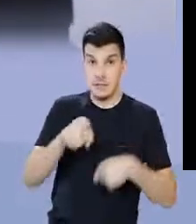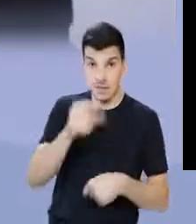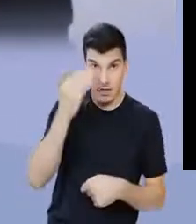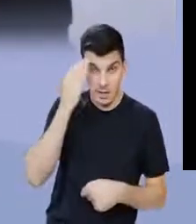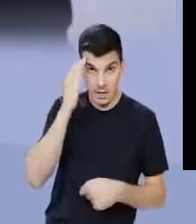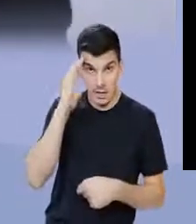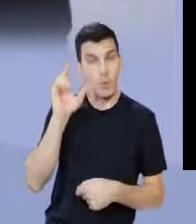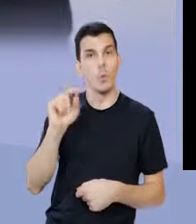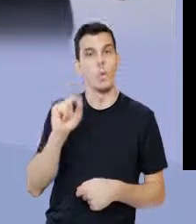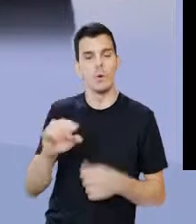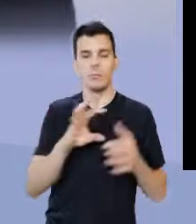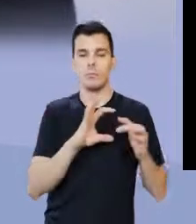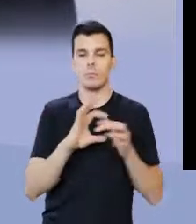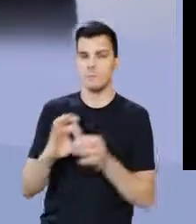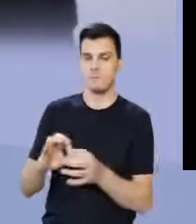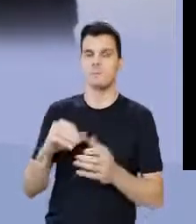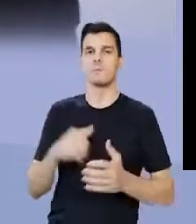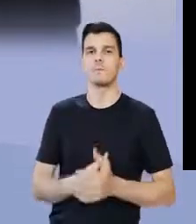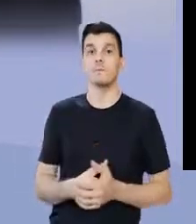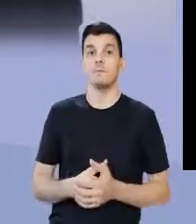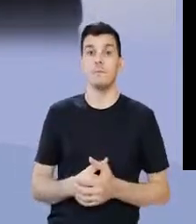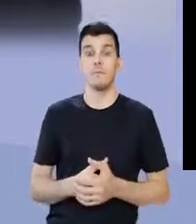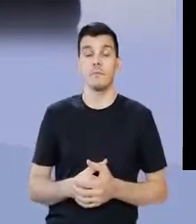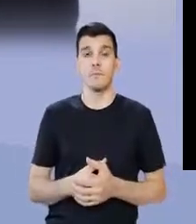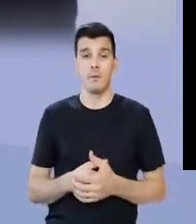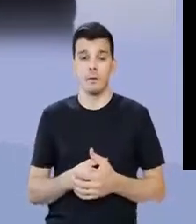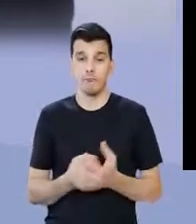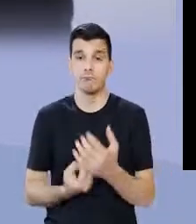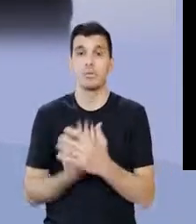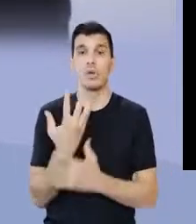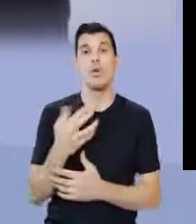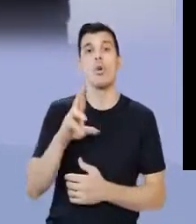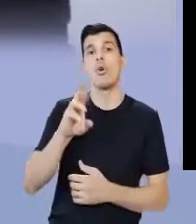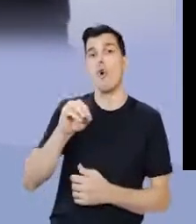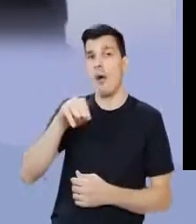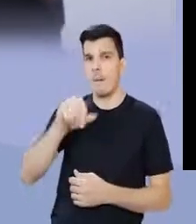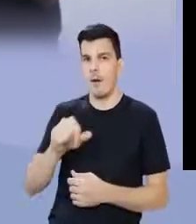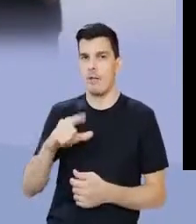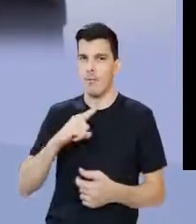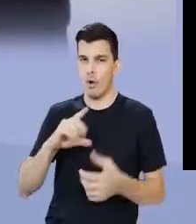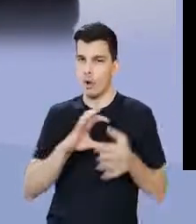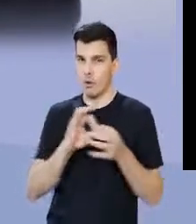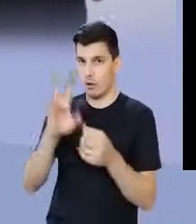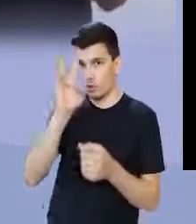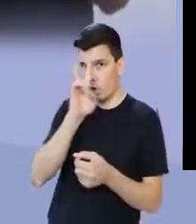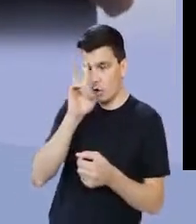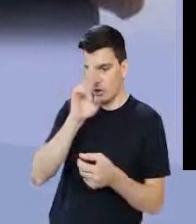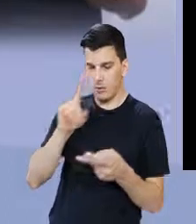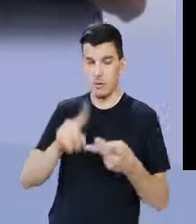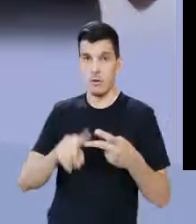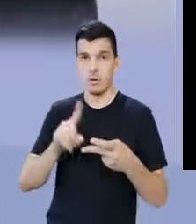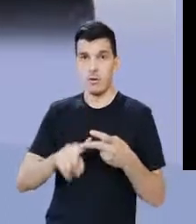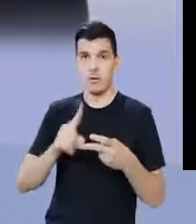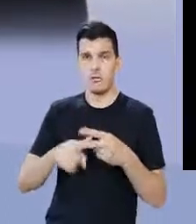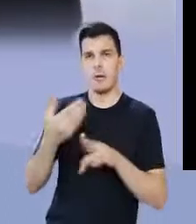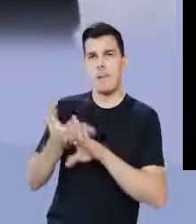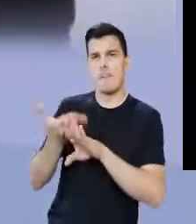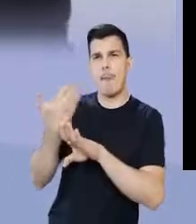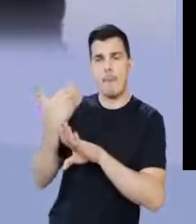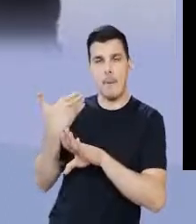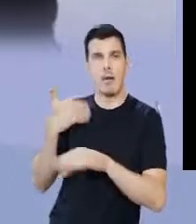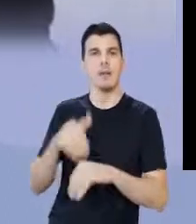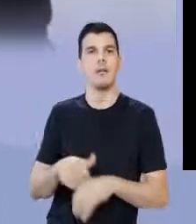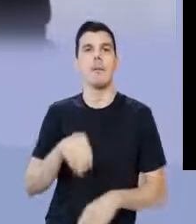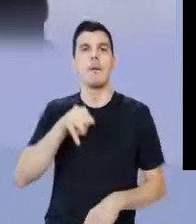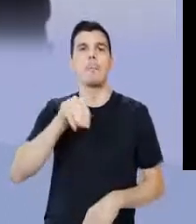vocês entendam o seguinte, meu aluno, a formação de Roma, ela tem a formação histórica, e tem a formação que é